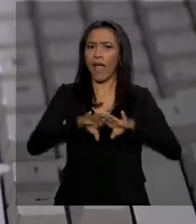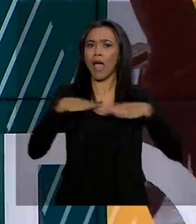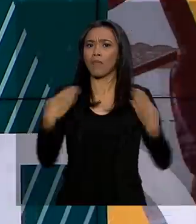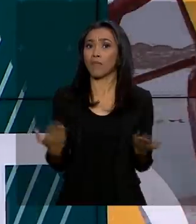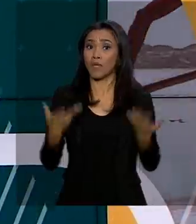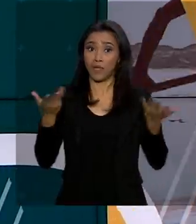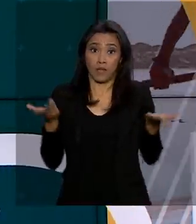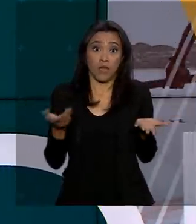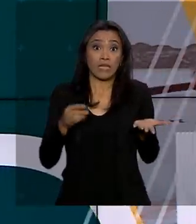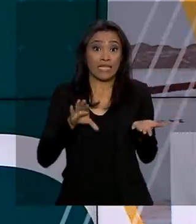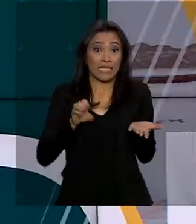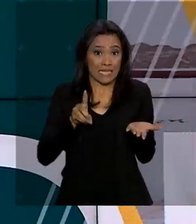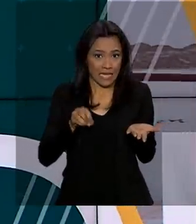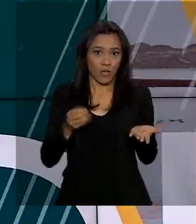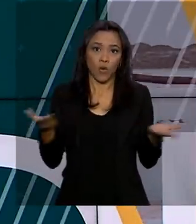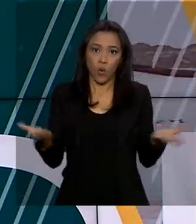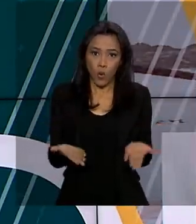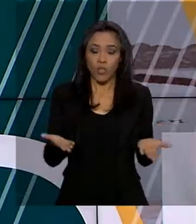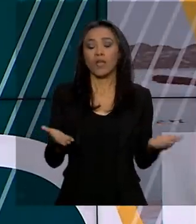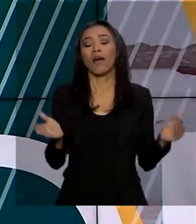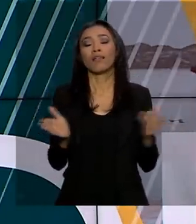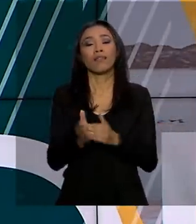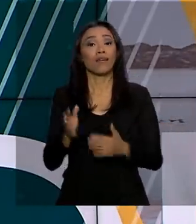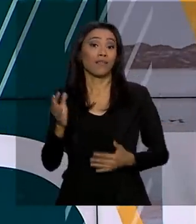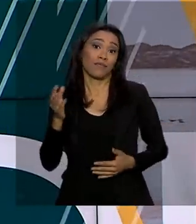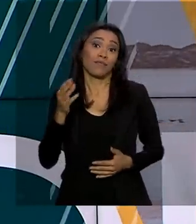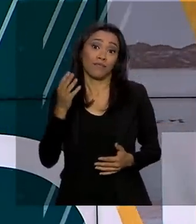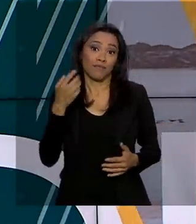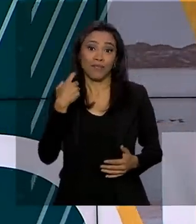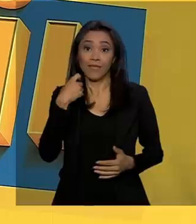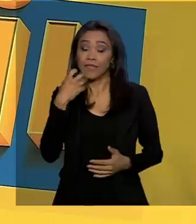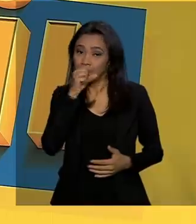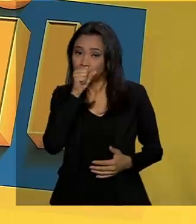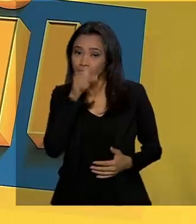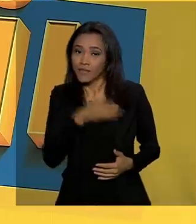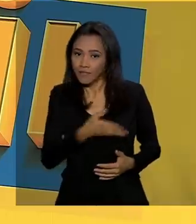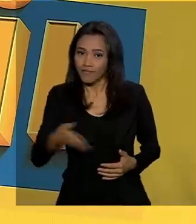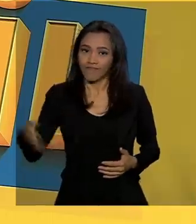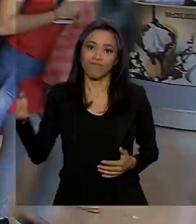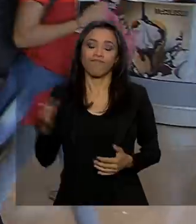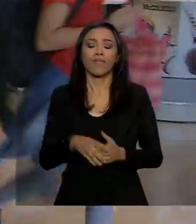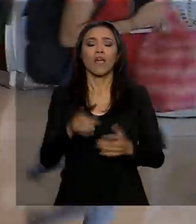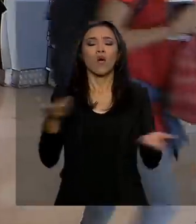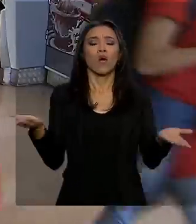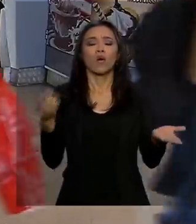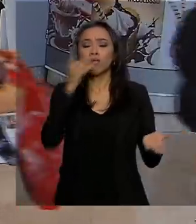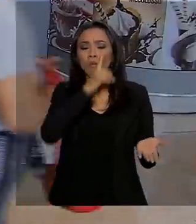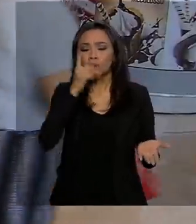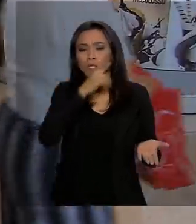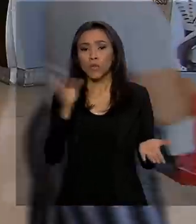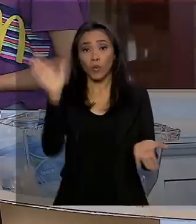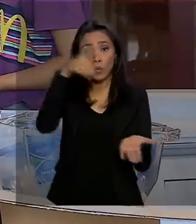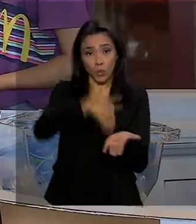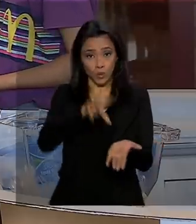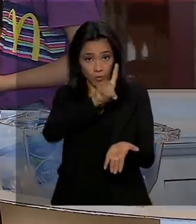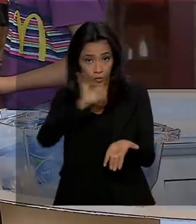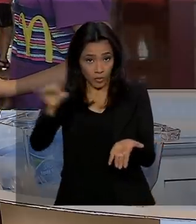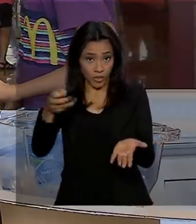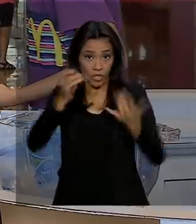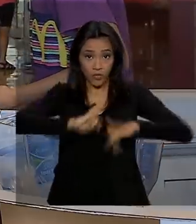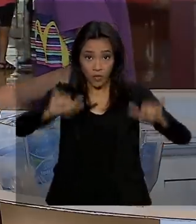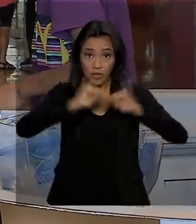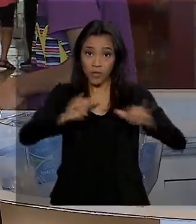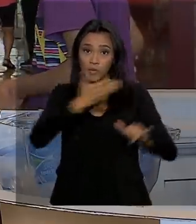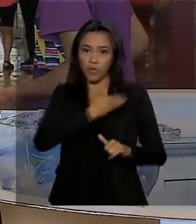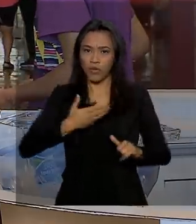hoje até terça-feira, inclusive no sábado. Semana do Brasil. Domingo é o último dia da campanha do governo federal para